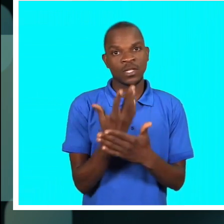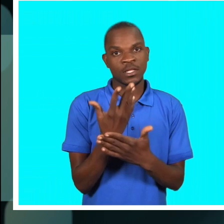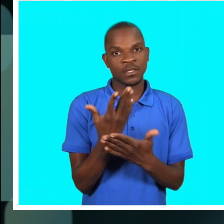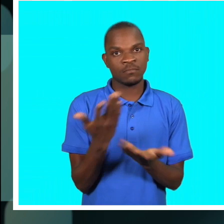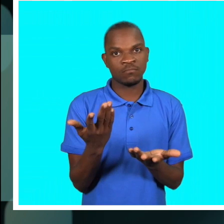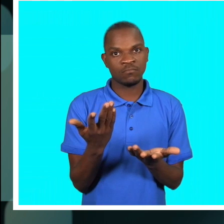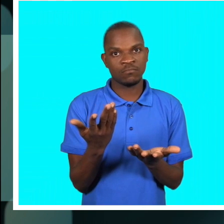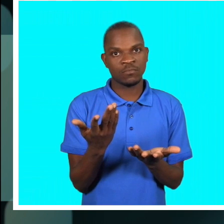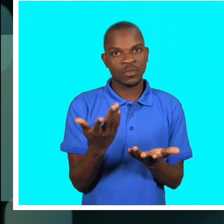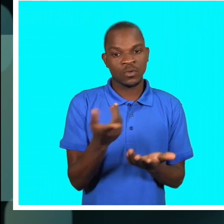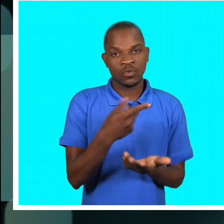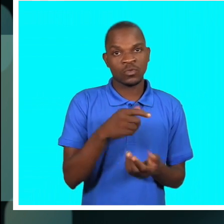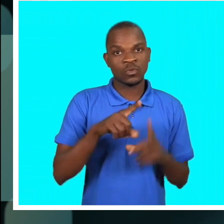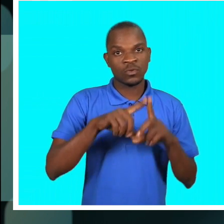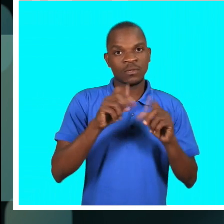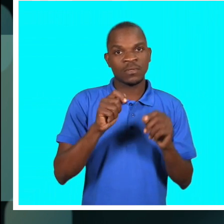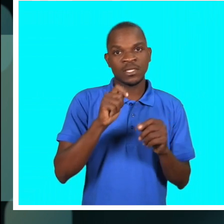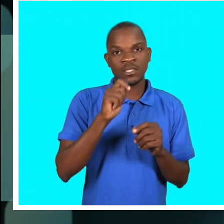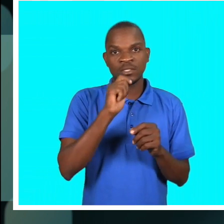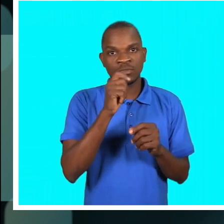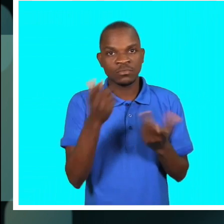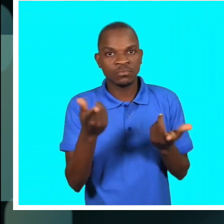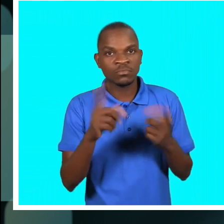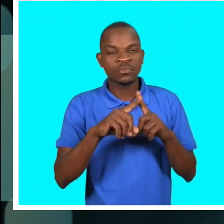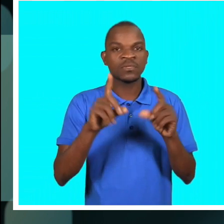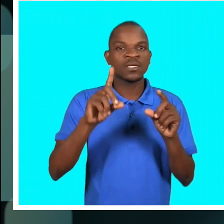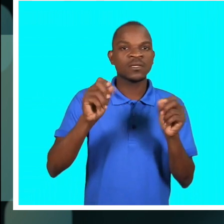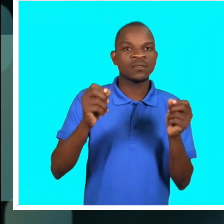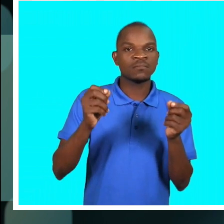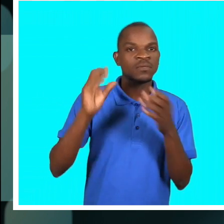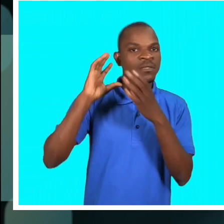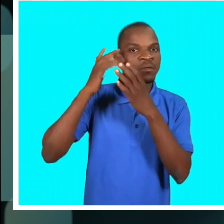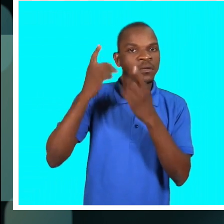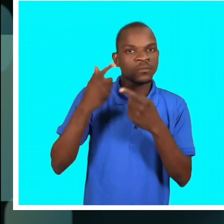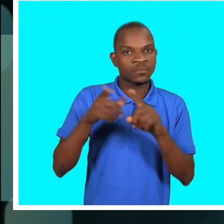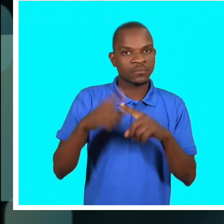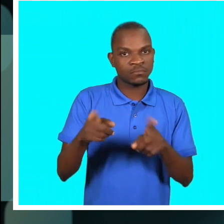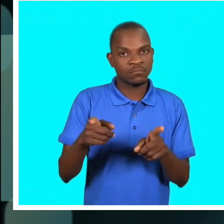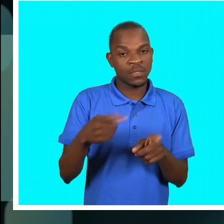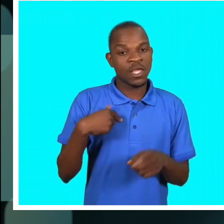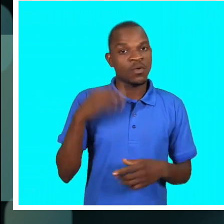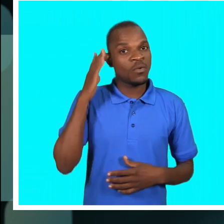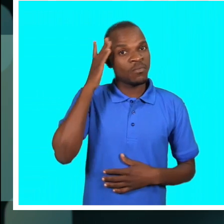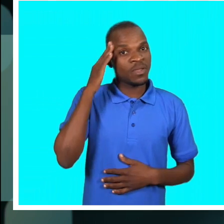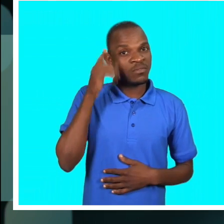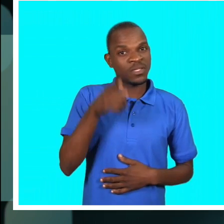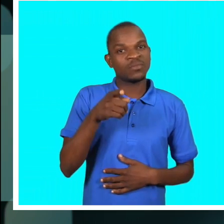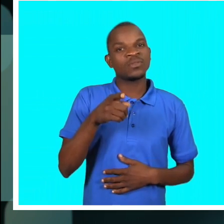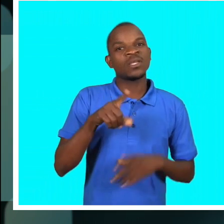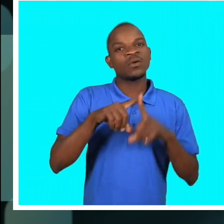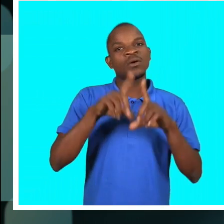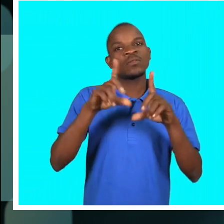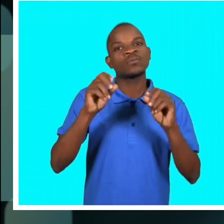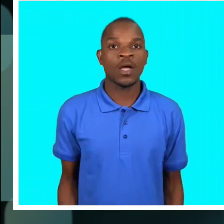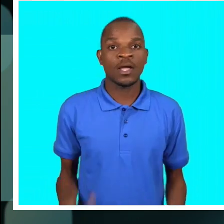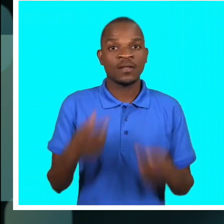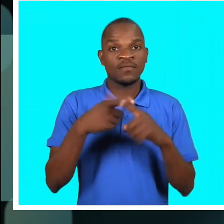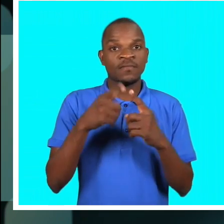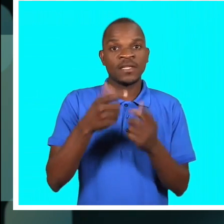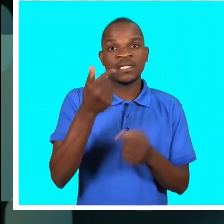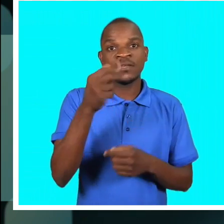nível dos nossos órgãos de comunicação social julgo que é uma... é preocupante.